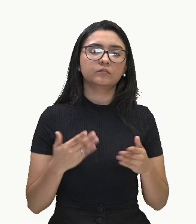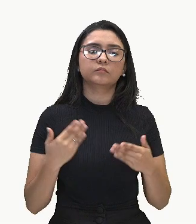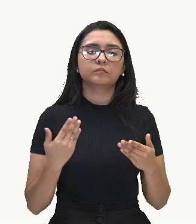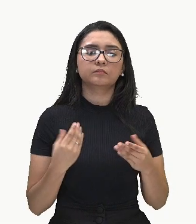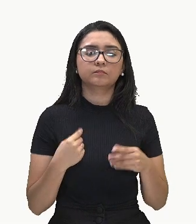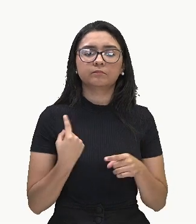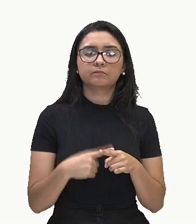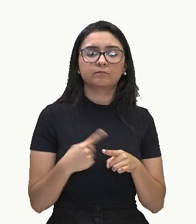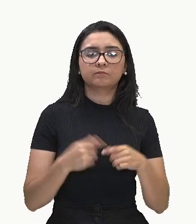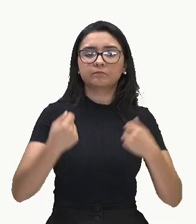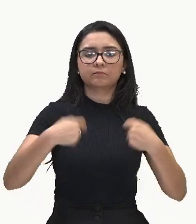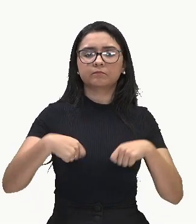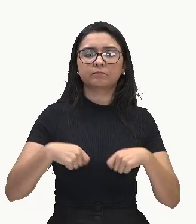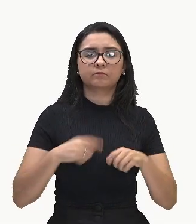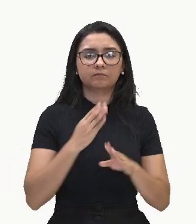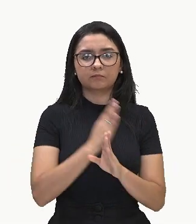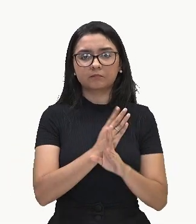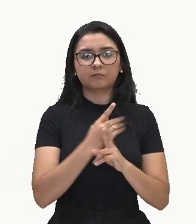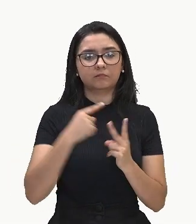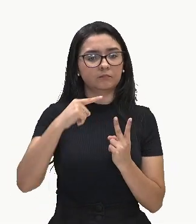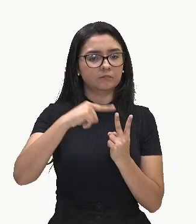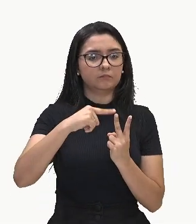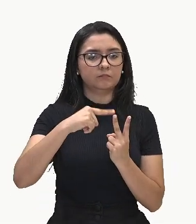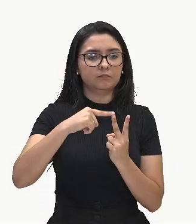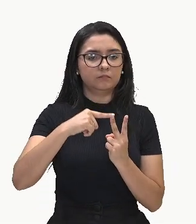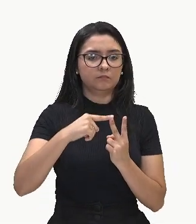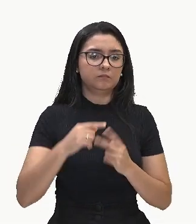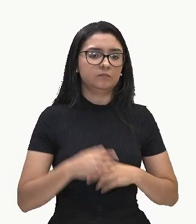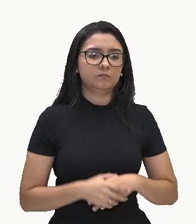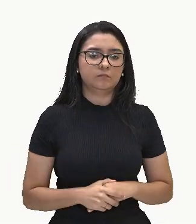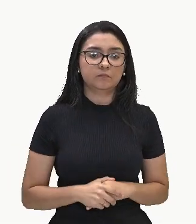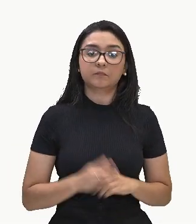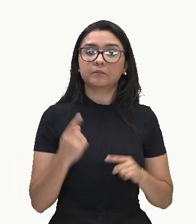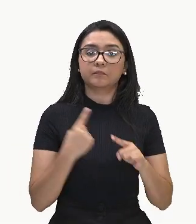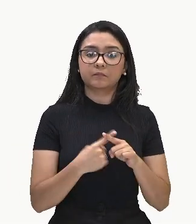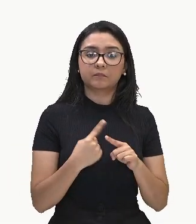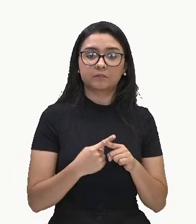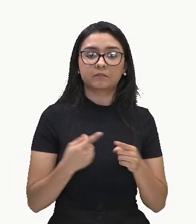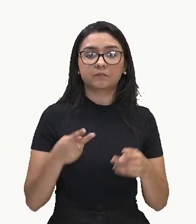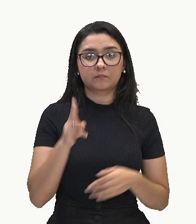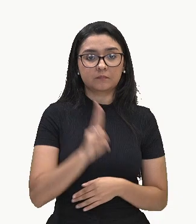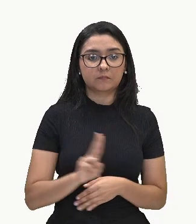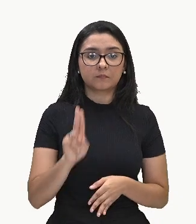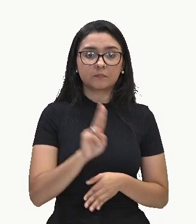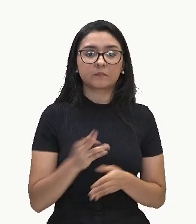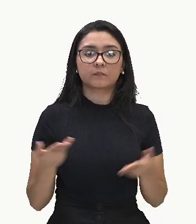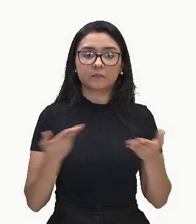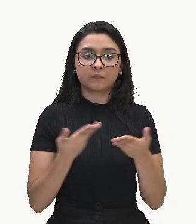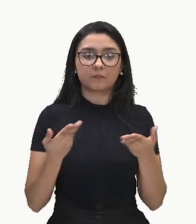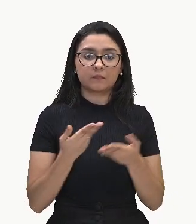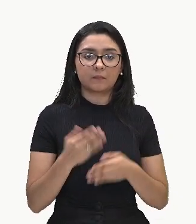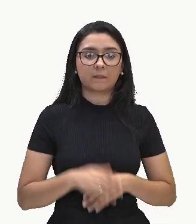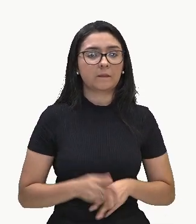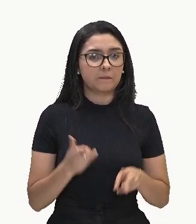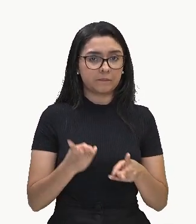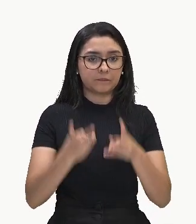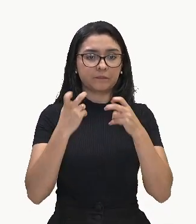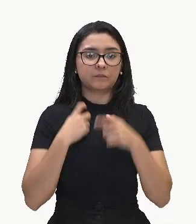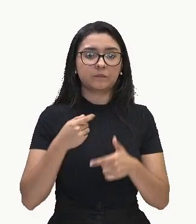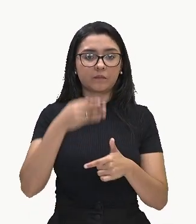dessa raiz? Exatamente para colocar aqui, dois segmentos.